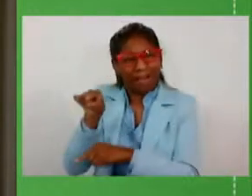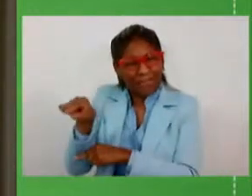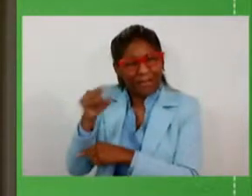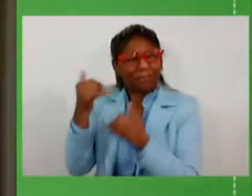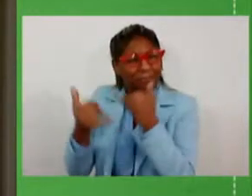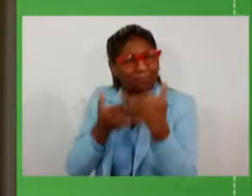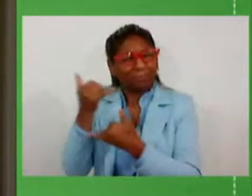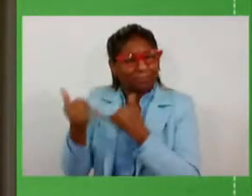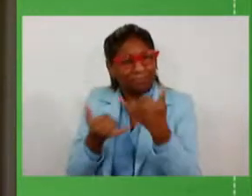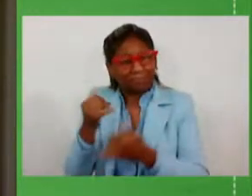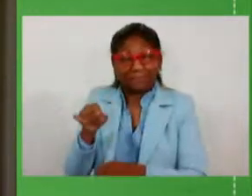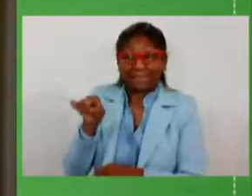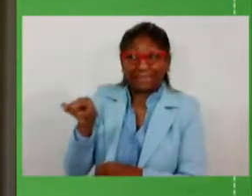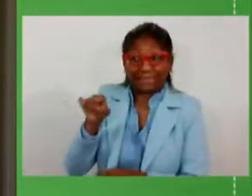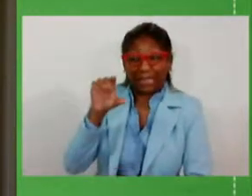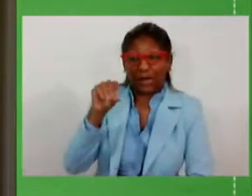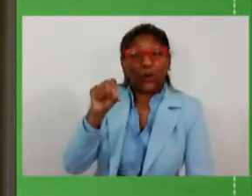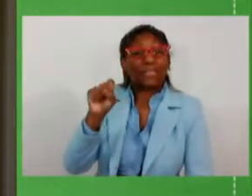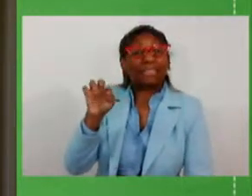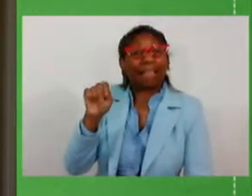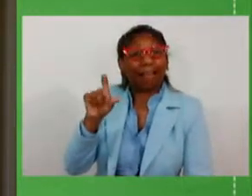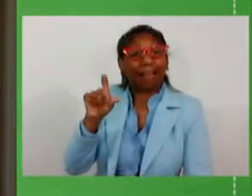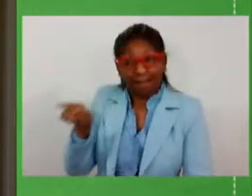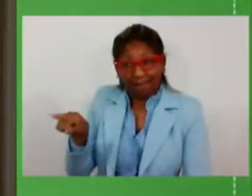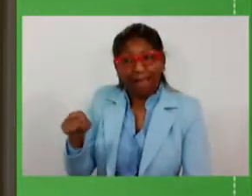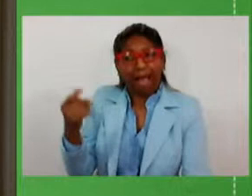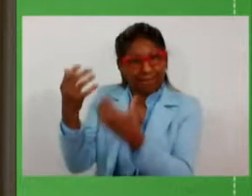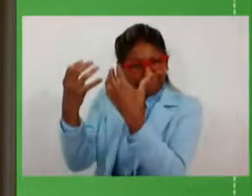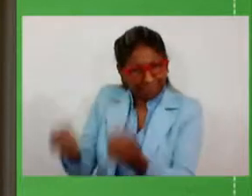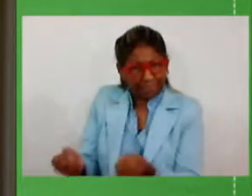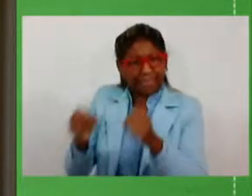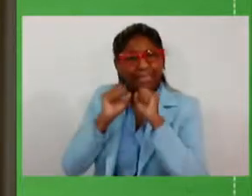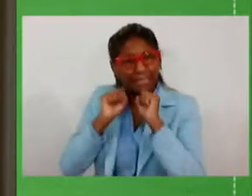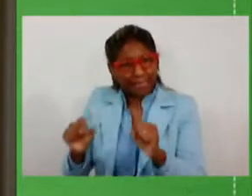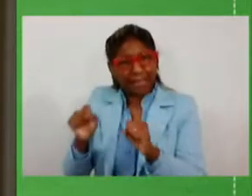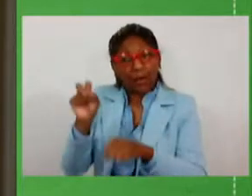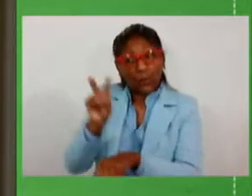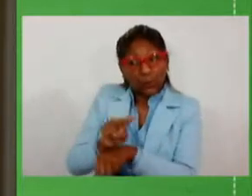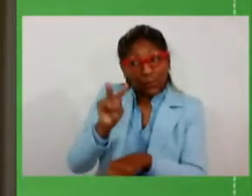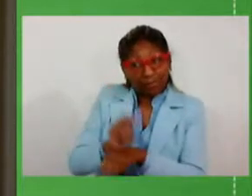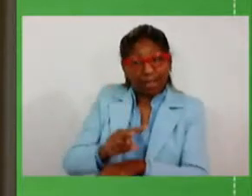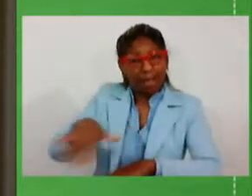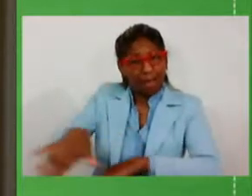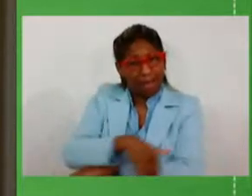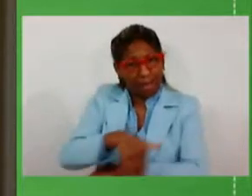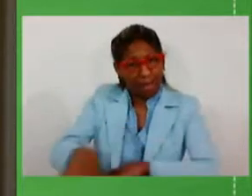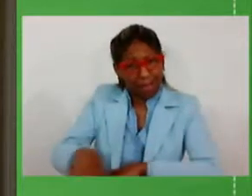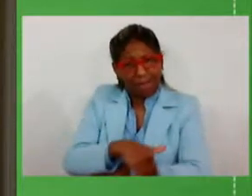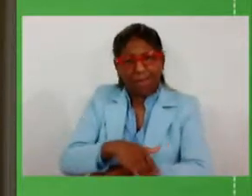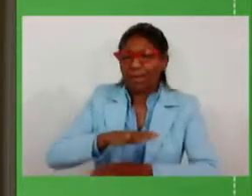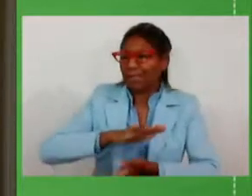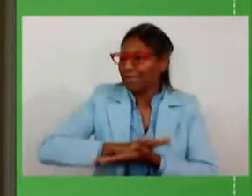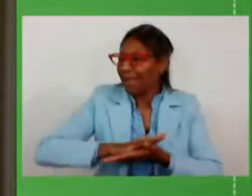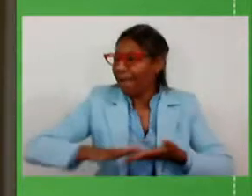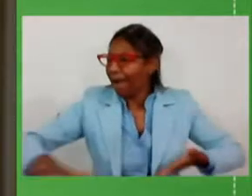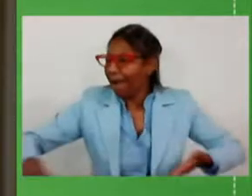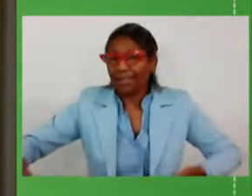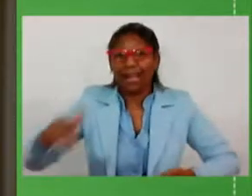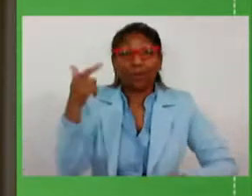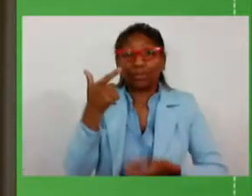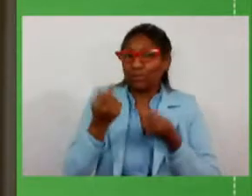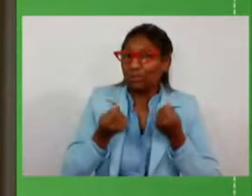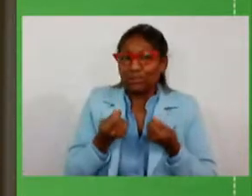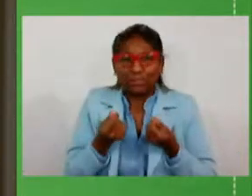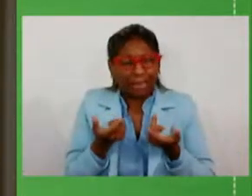que aceitar ser secretário para cuidar das estradas sem dinheiro é um especial